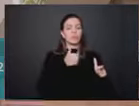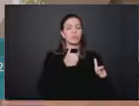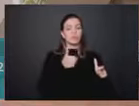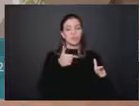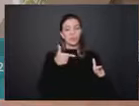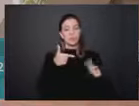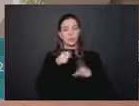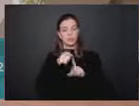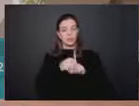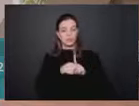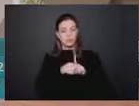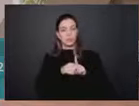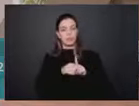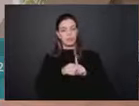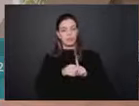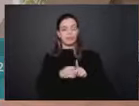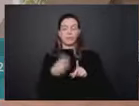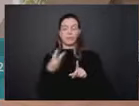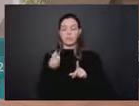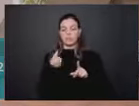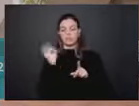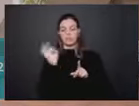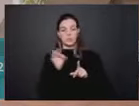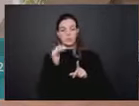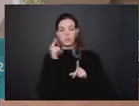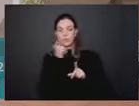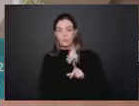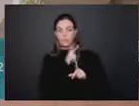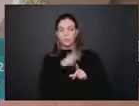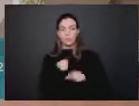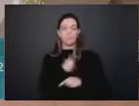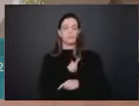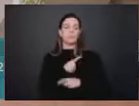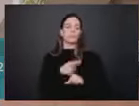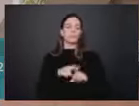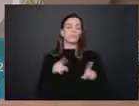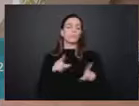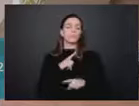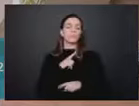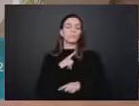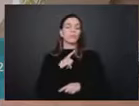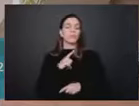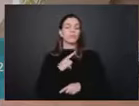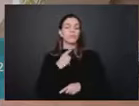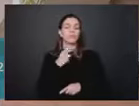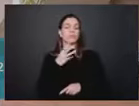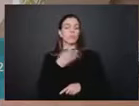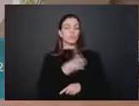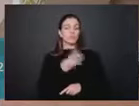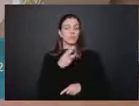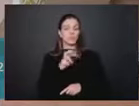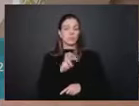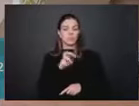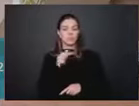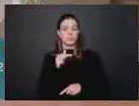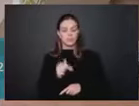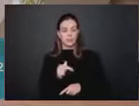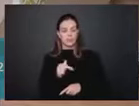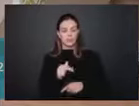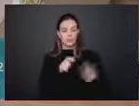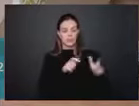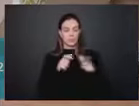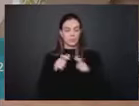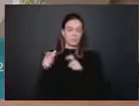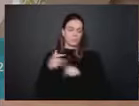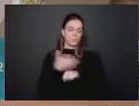36%, temos apenas 457 operações. Crescemos porque somos úteis às localidades